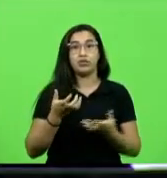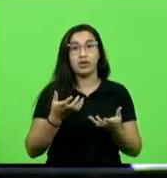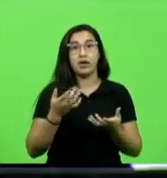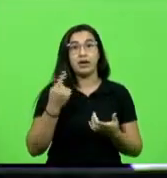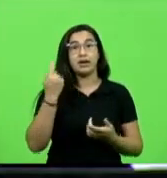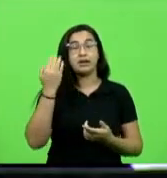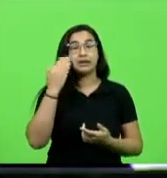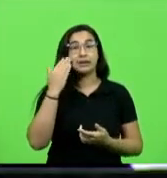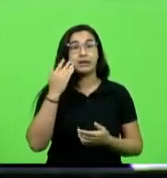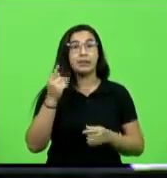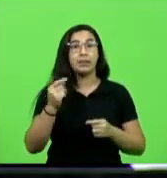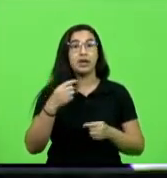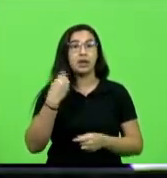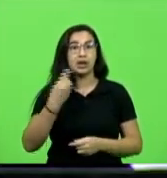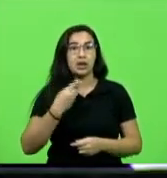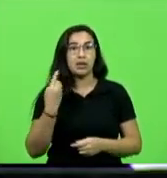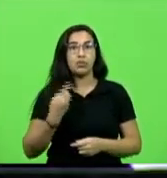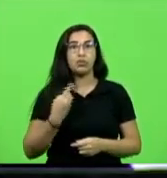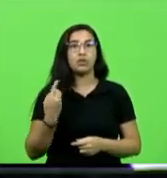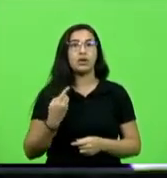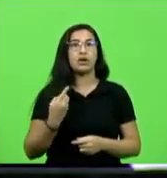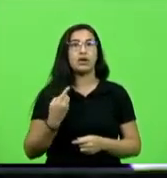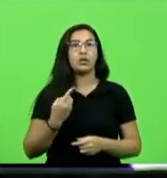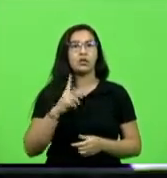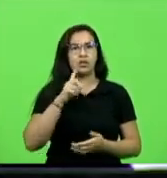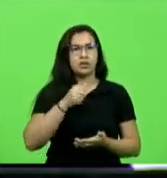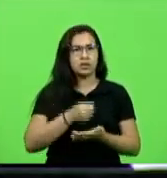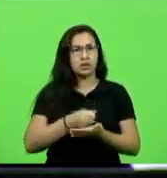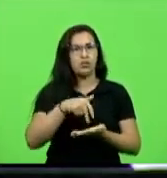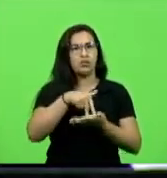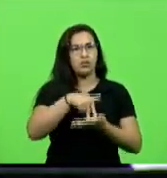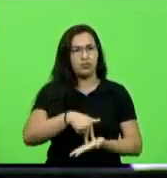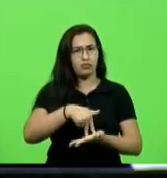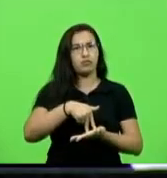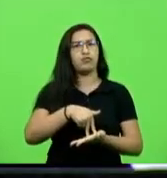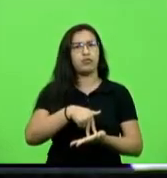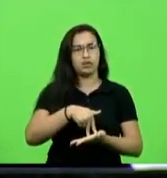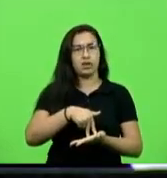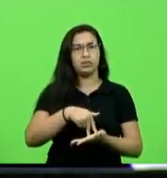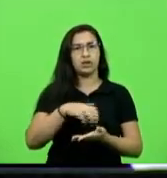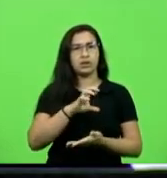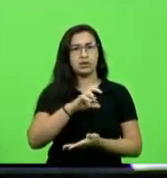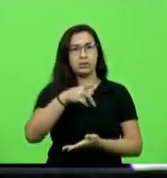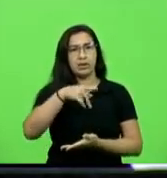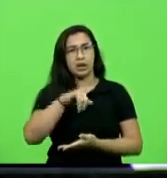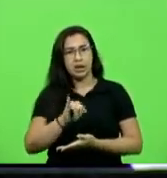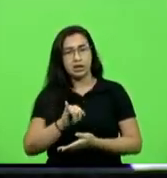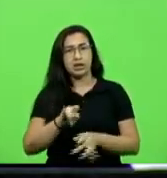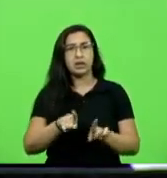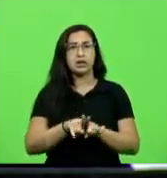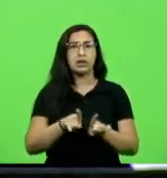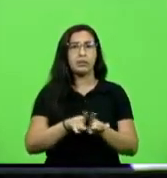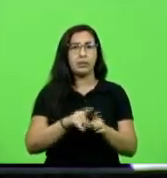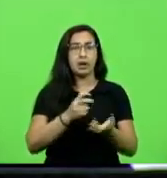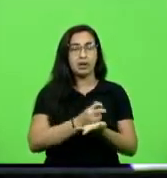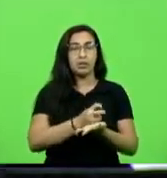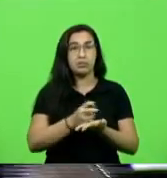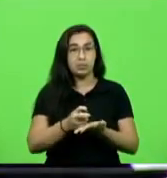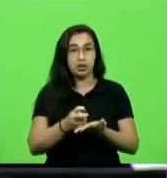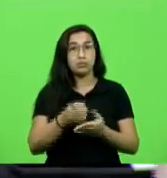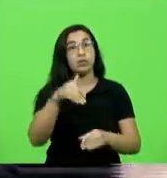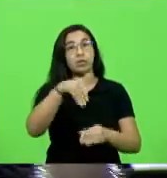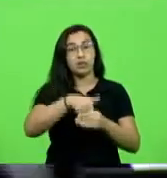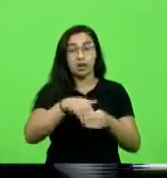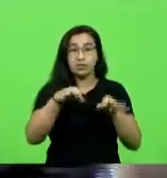deputados que tiveram posição na CPI que tiveram posição na comissão de impeachment que votaram pelo impeachment